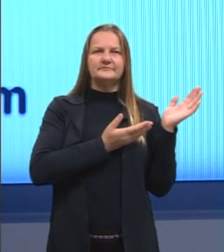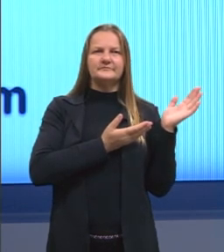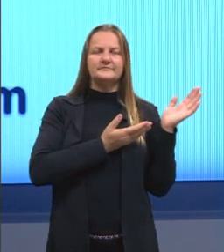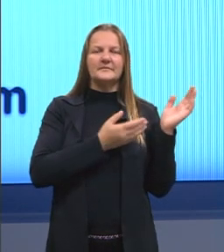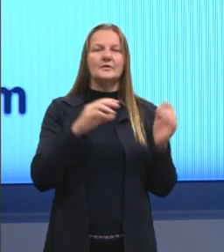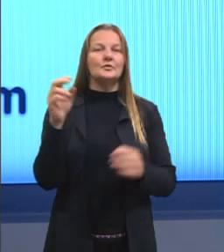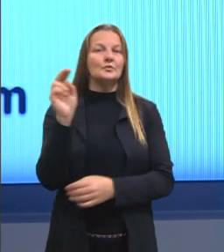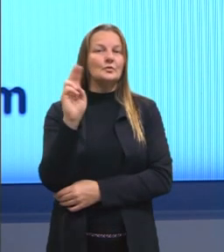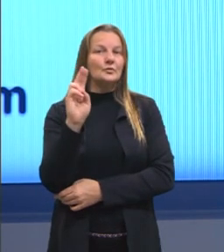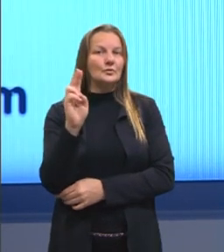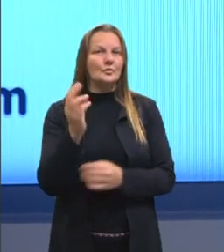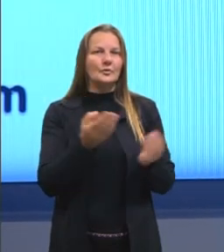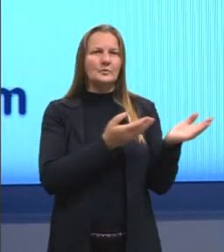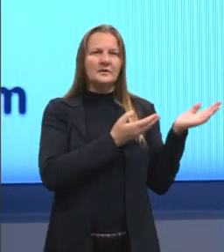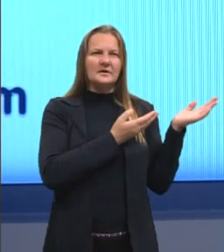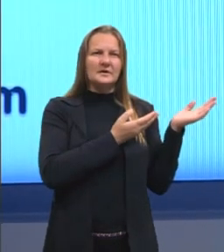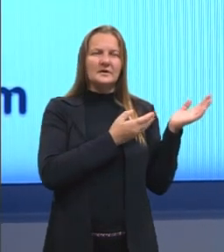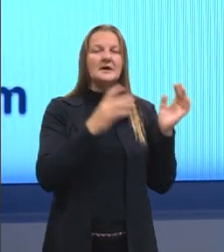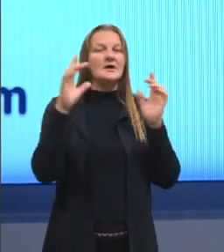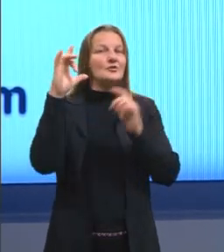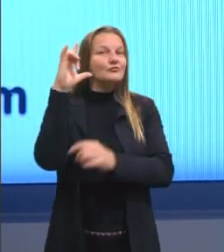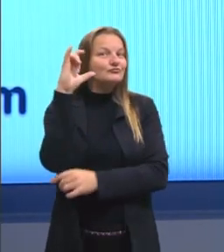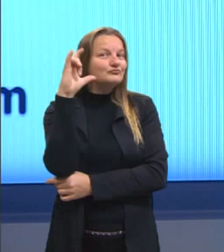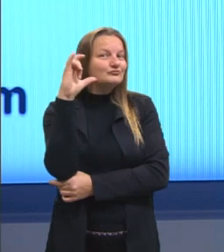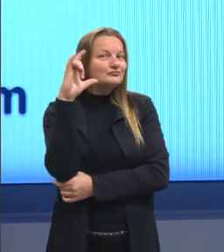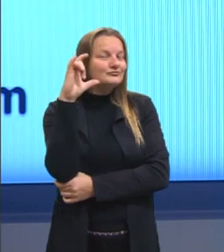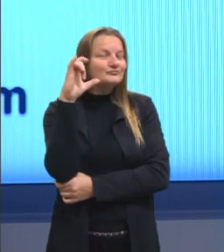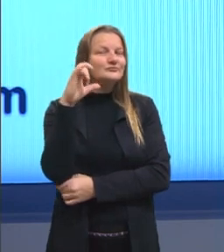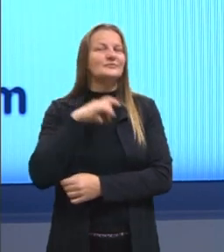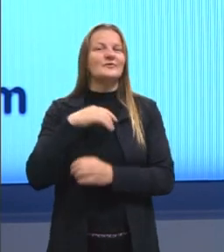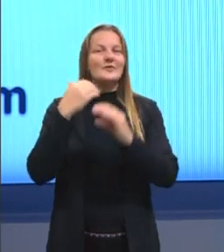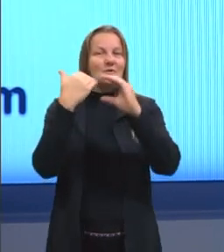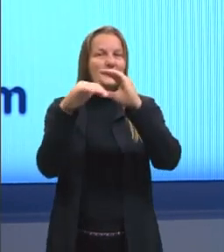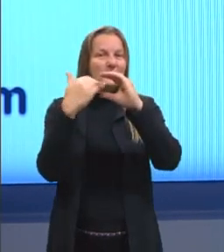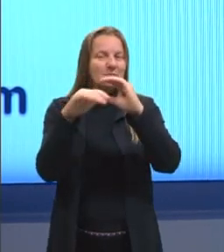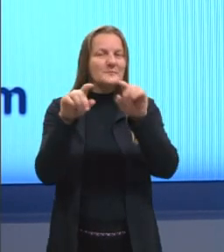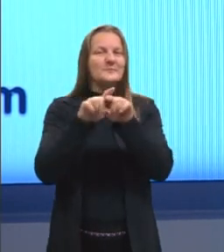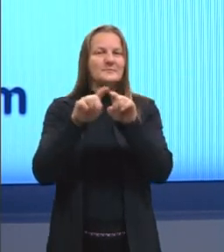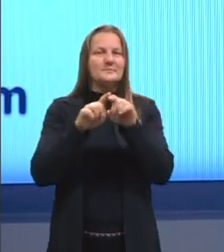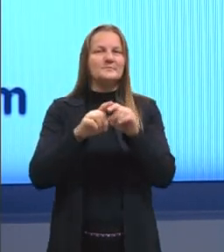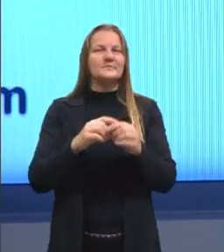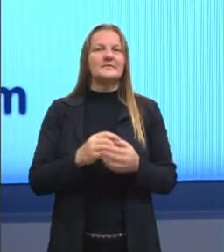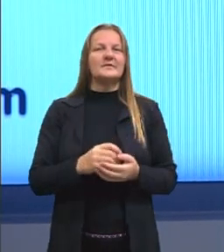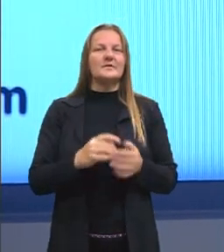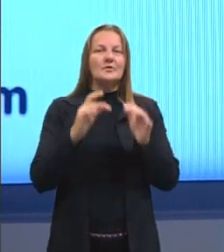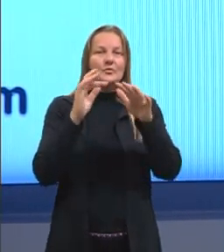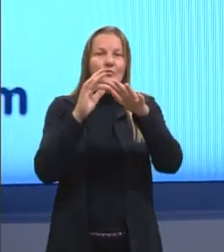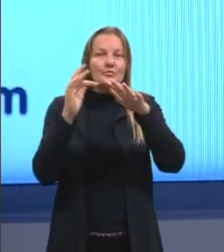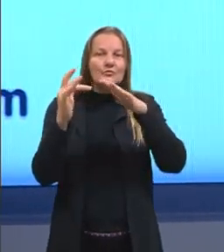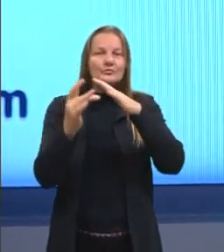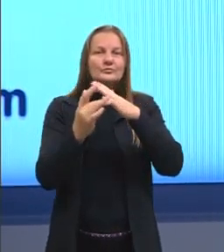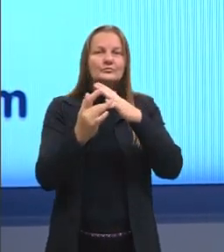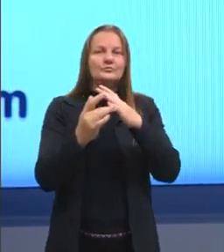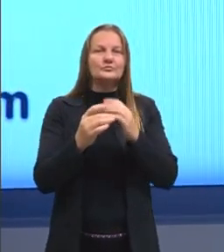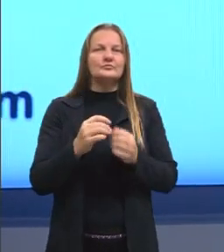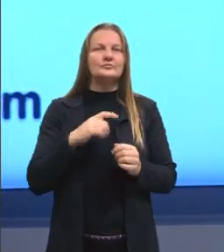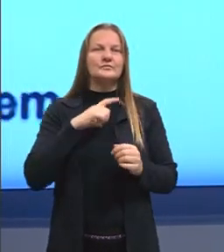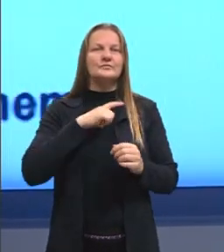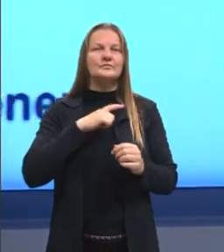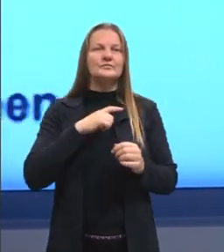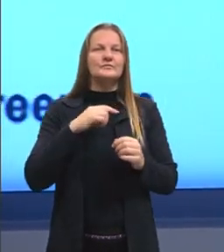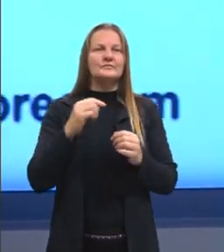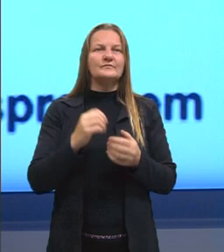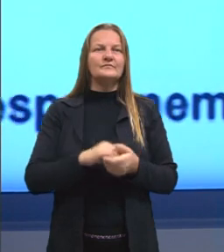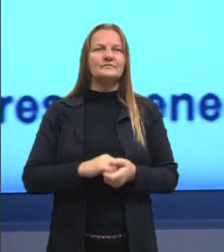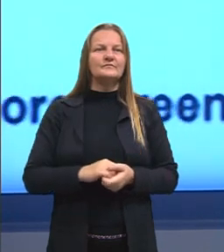nome, vocês têm o meu Instagram e tem também o meu e-mail educar. E logo do ladinho ali, a câmera também já vai